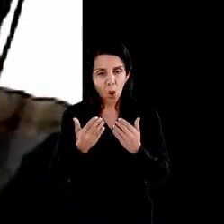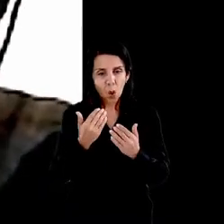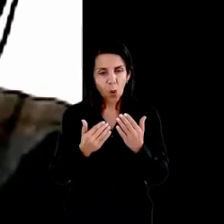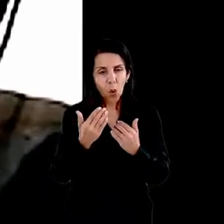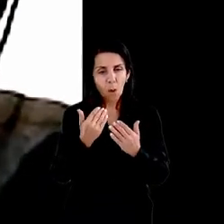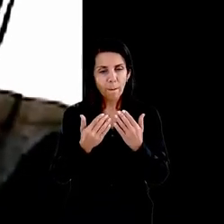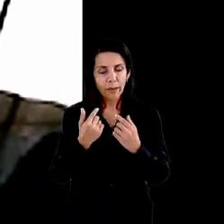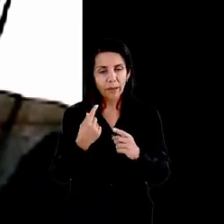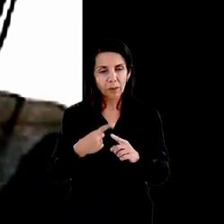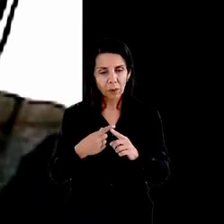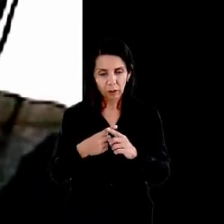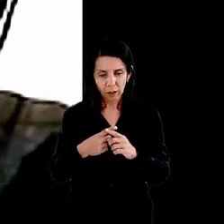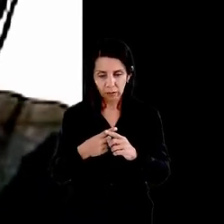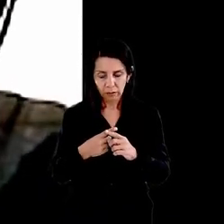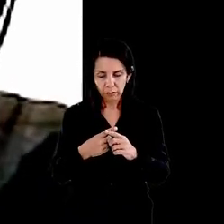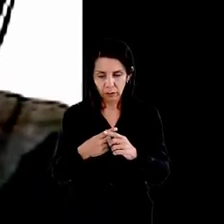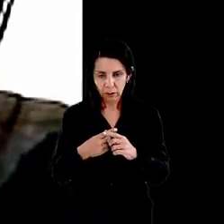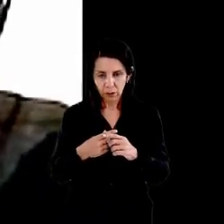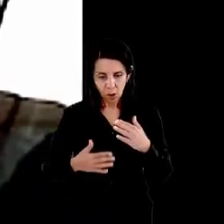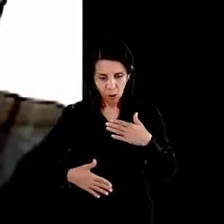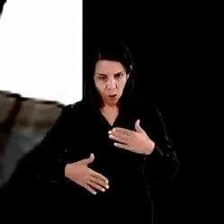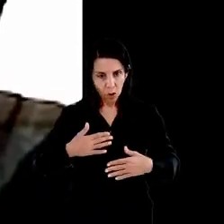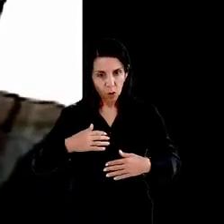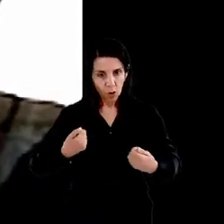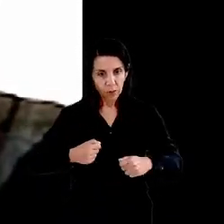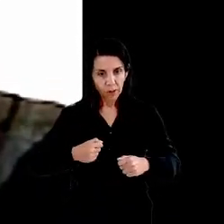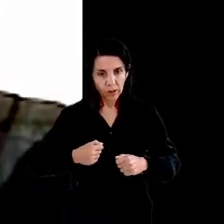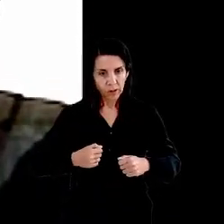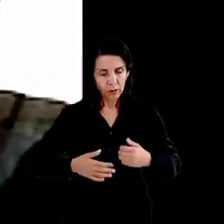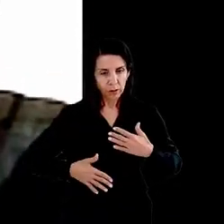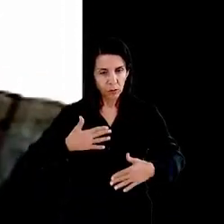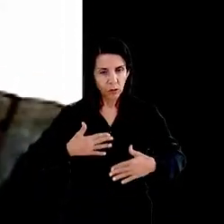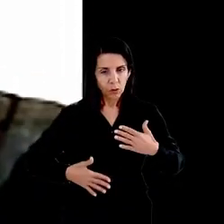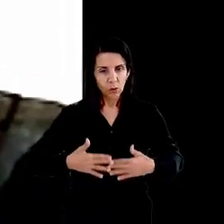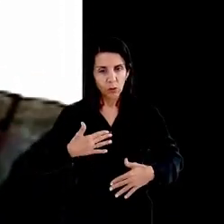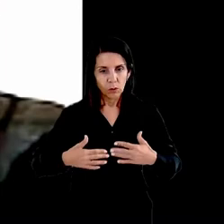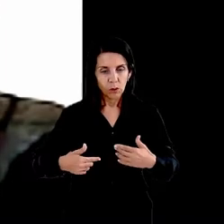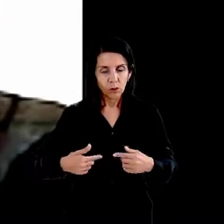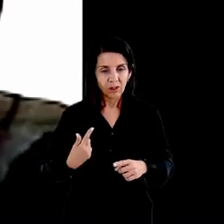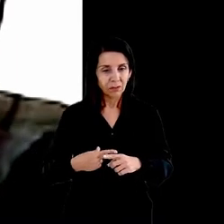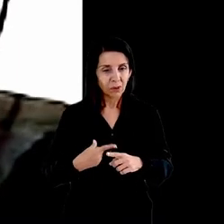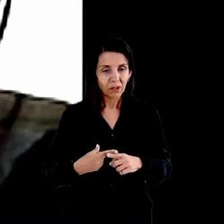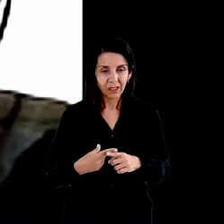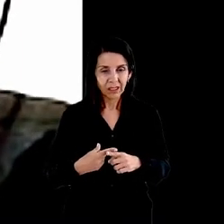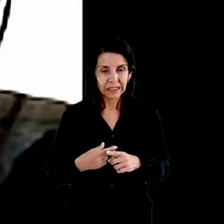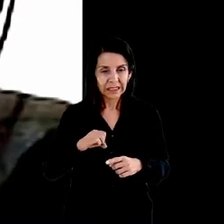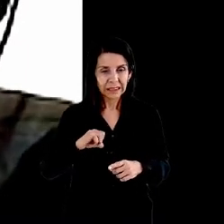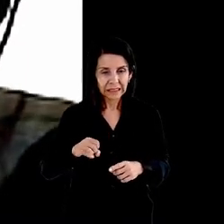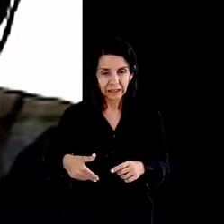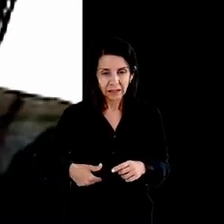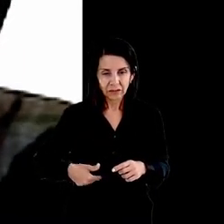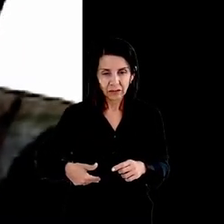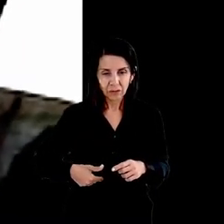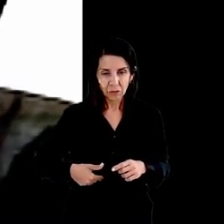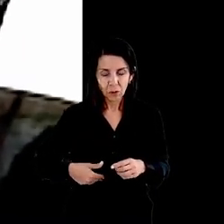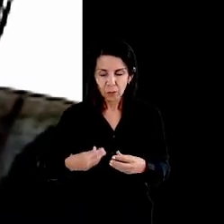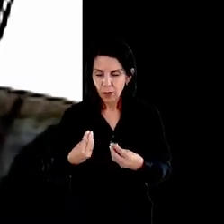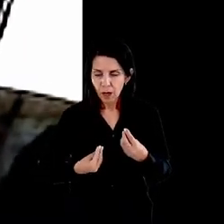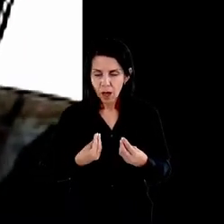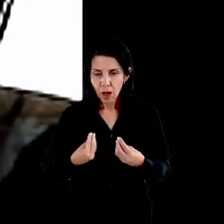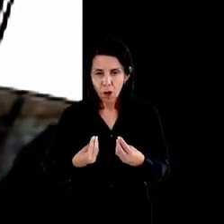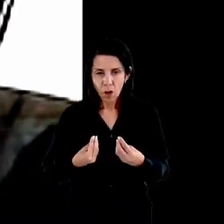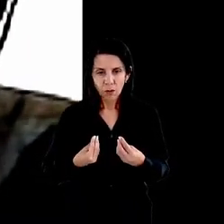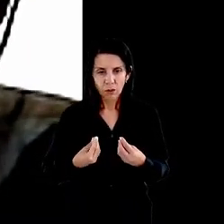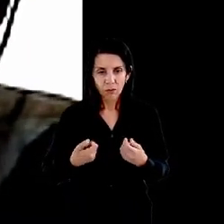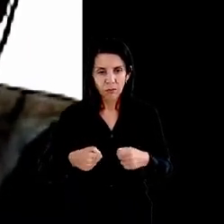metabolismo em funcionamento sem elas o organismo vai buscando reservas para se manter vivo e que sem consumir